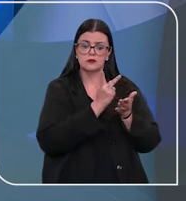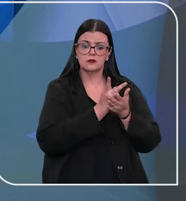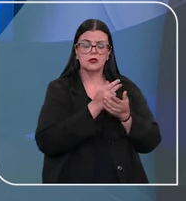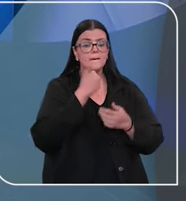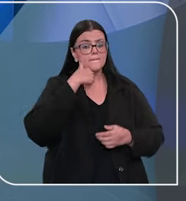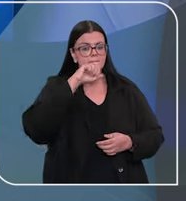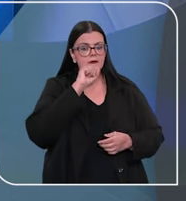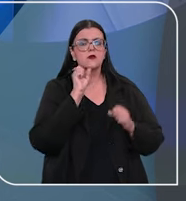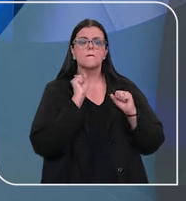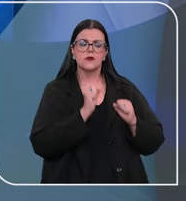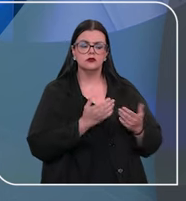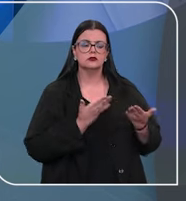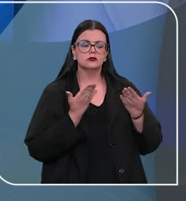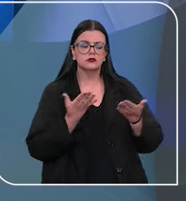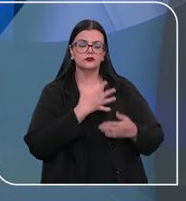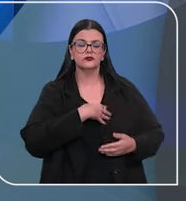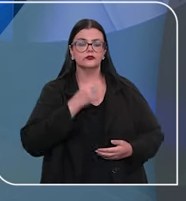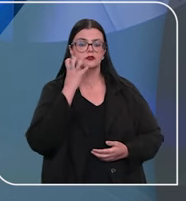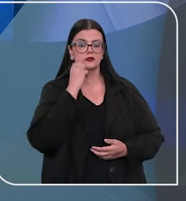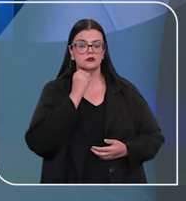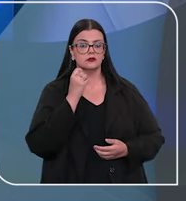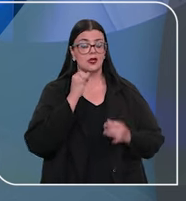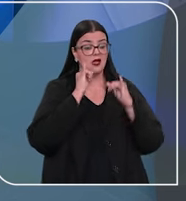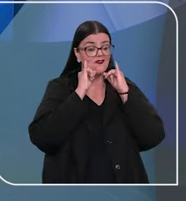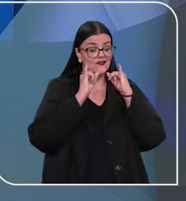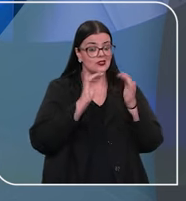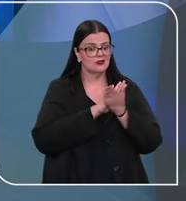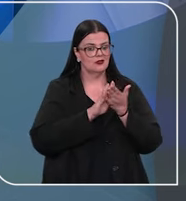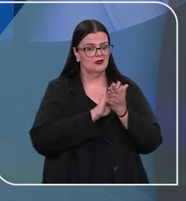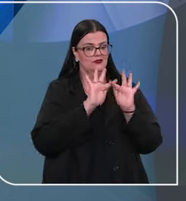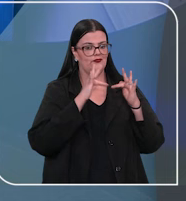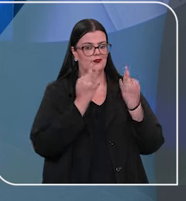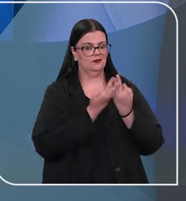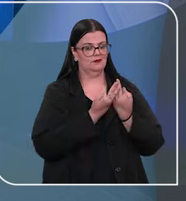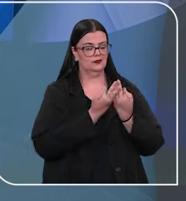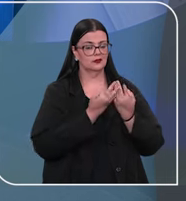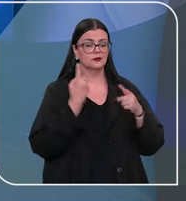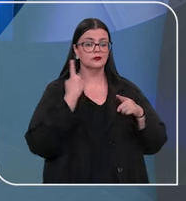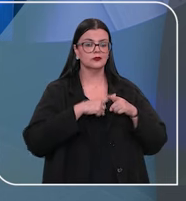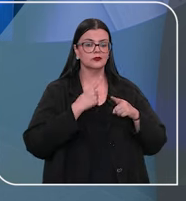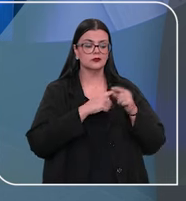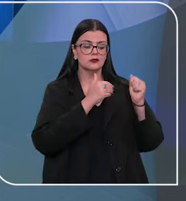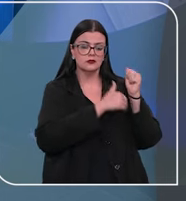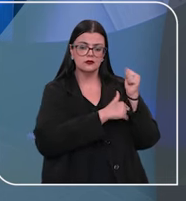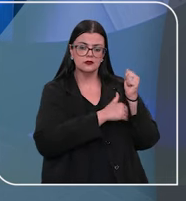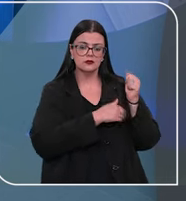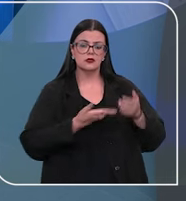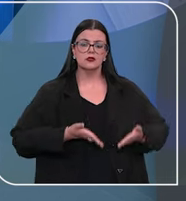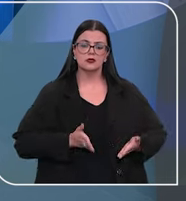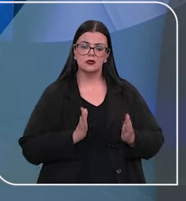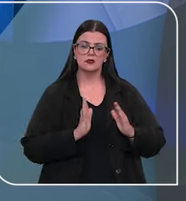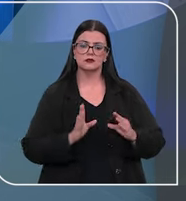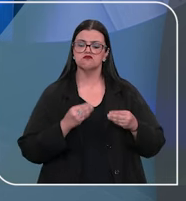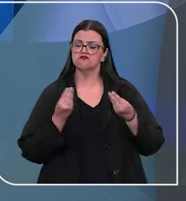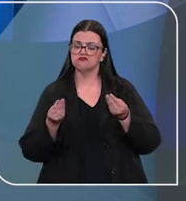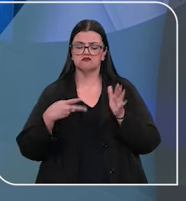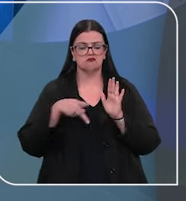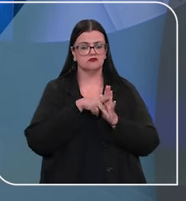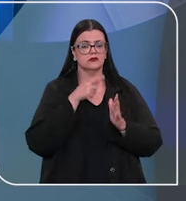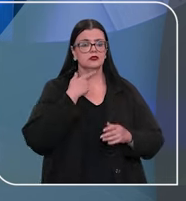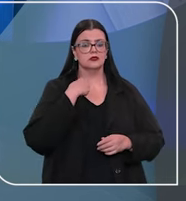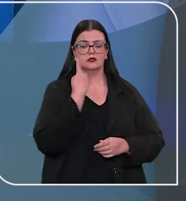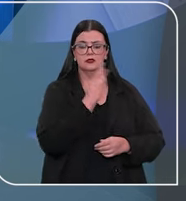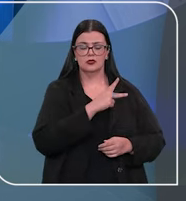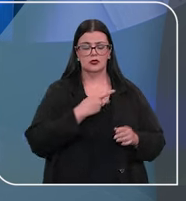que uma mãe pode entregar o filho para adoção sem comunicar a família extensa porque o sigilo sobre o nascimento e a entrega